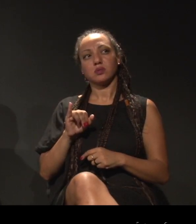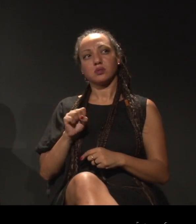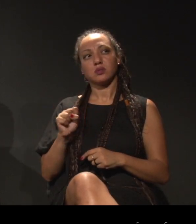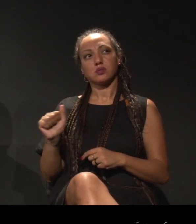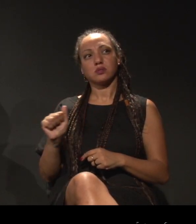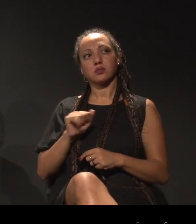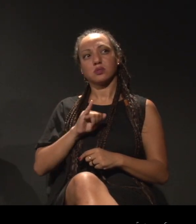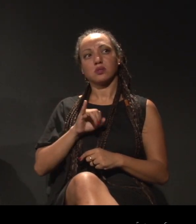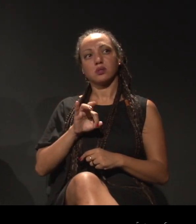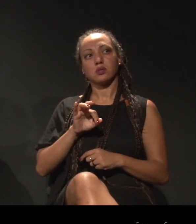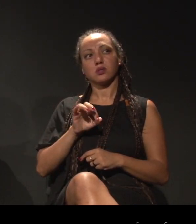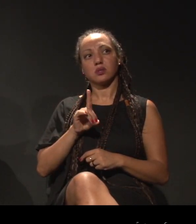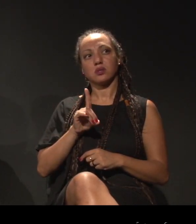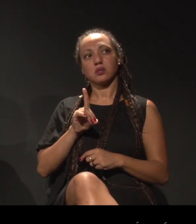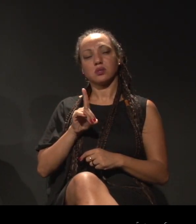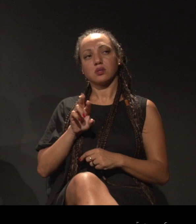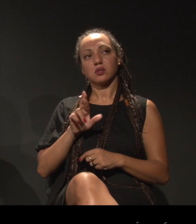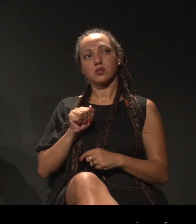Hidraogo